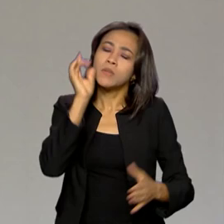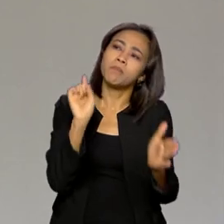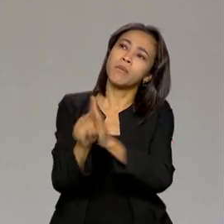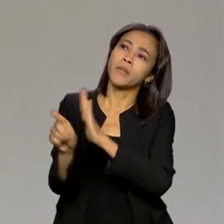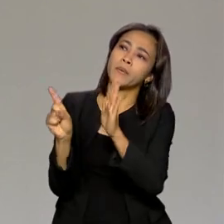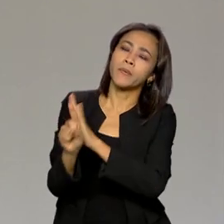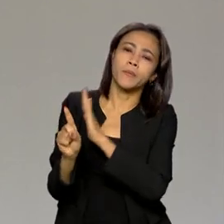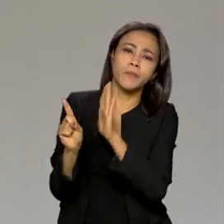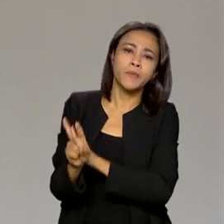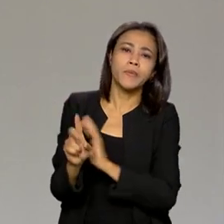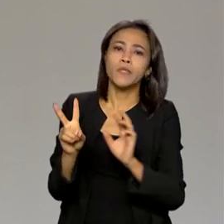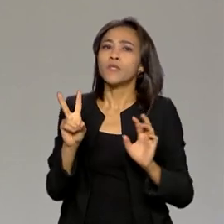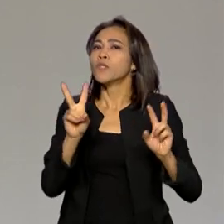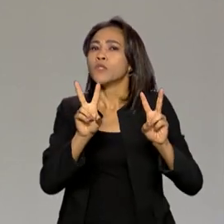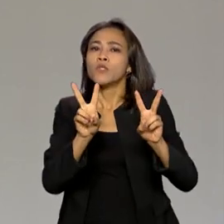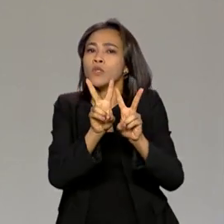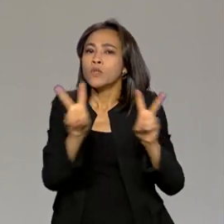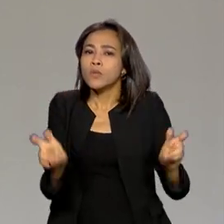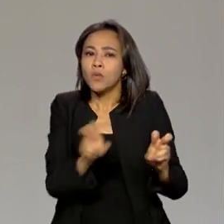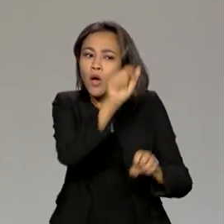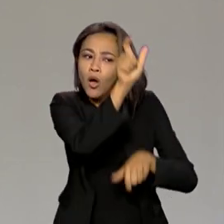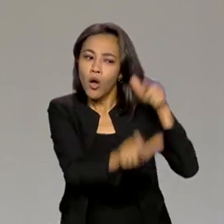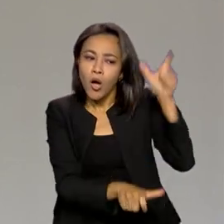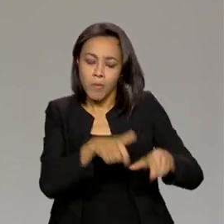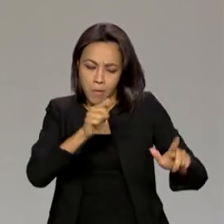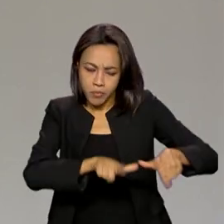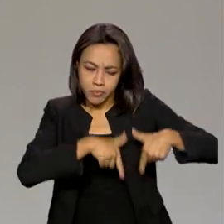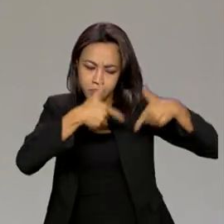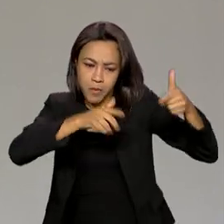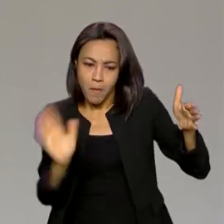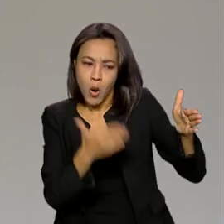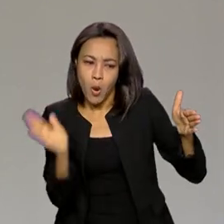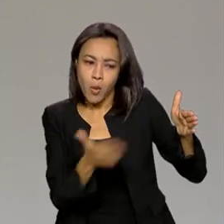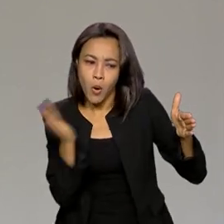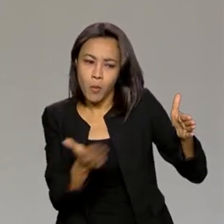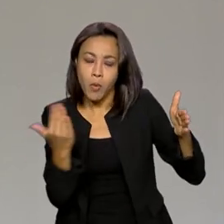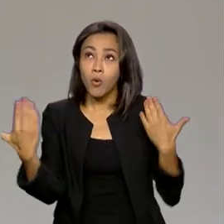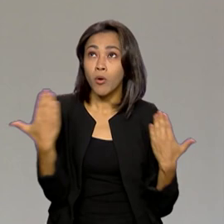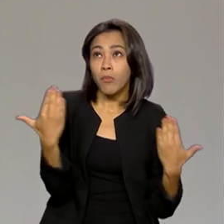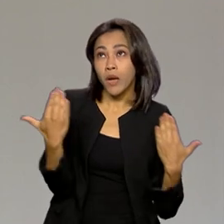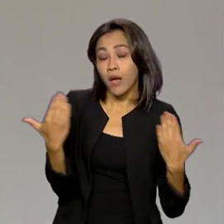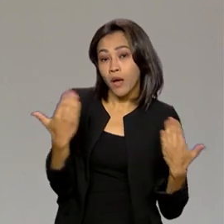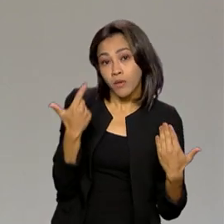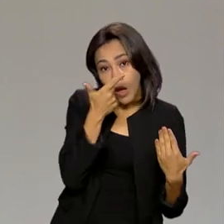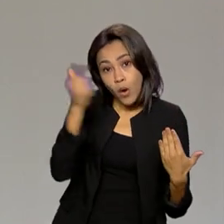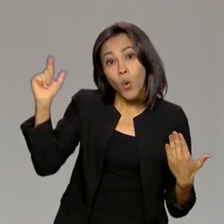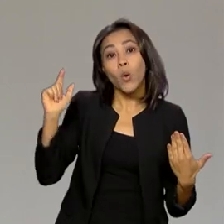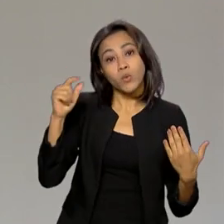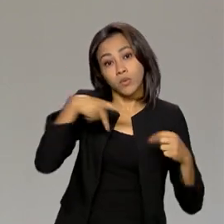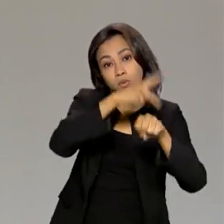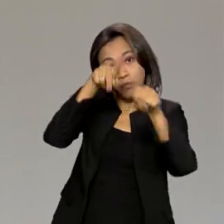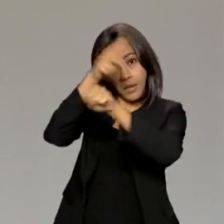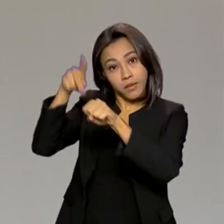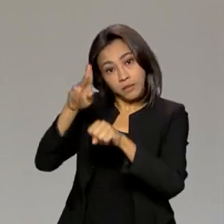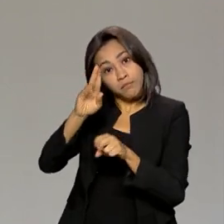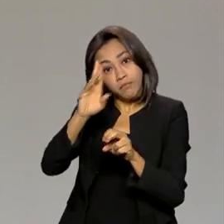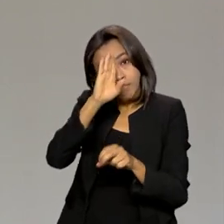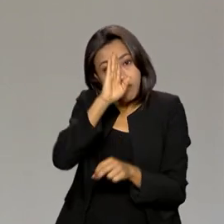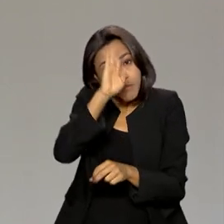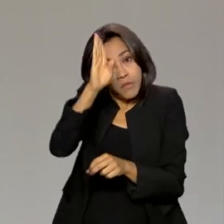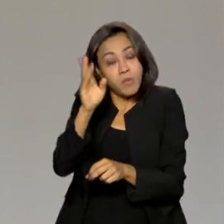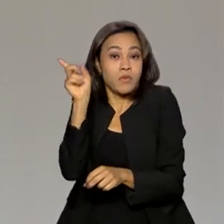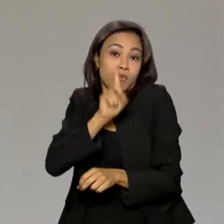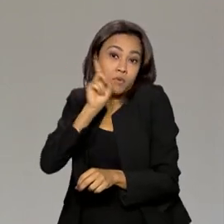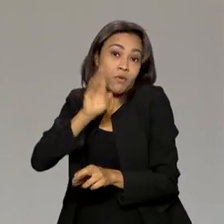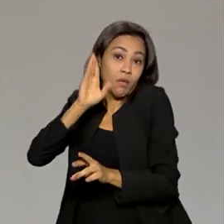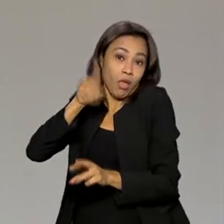produtividade do trabalhador brasileiro em relação a outros trabalhadores de outros países, principalmente Estados Unidos, que é uma referência. Como é